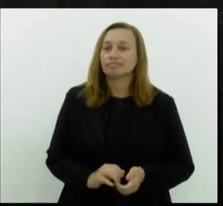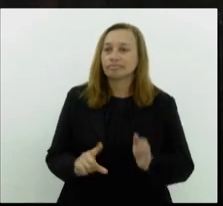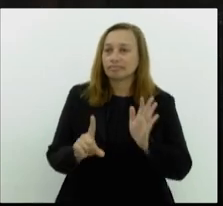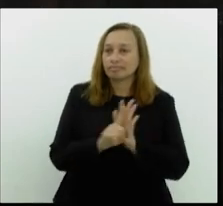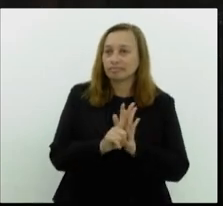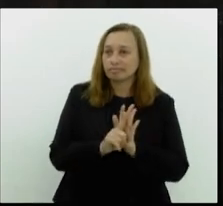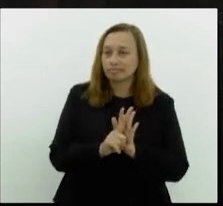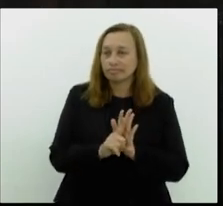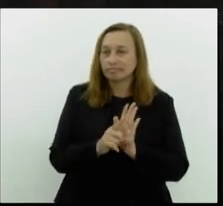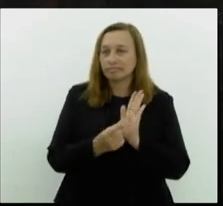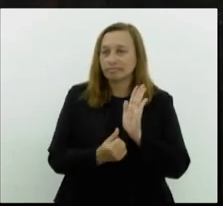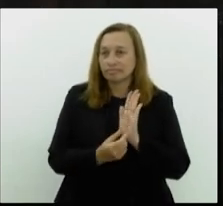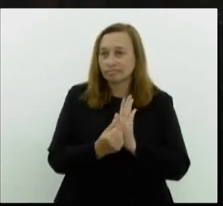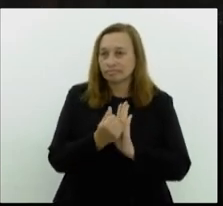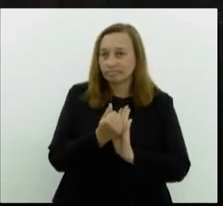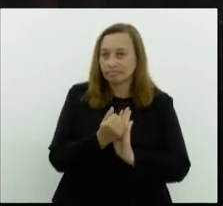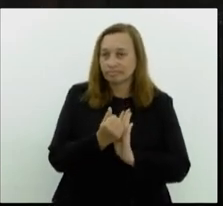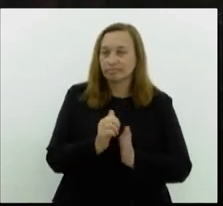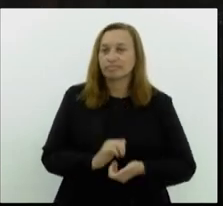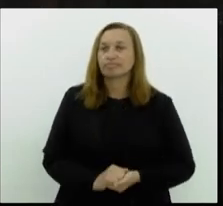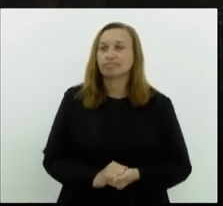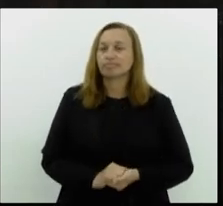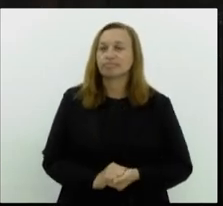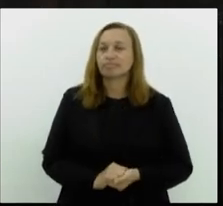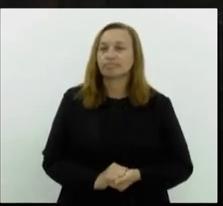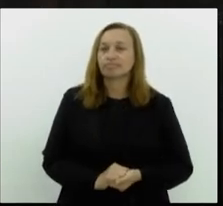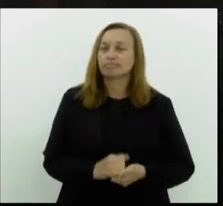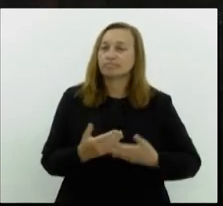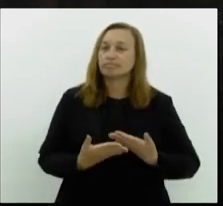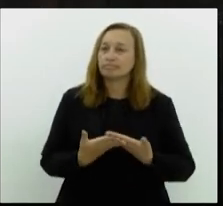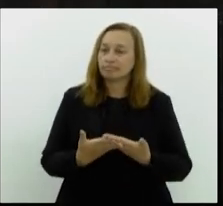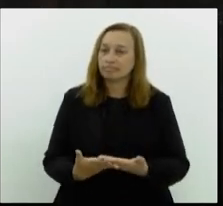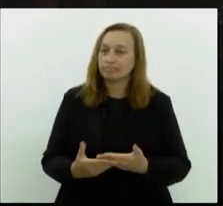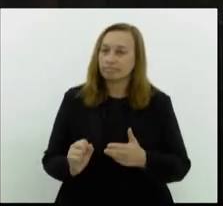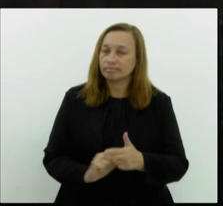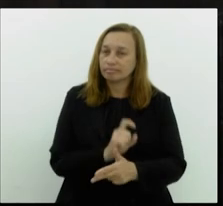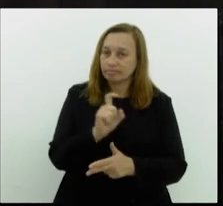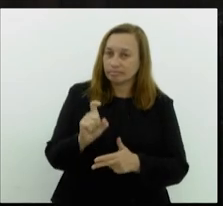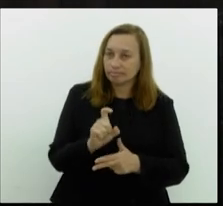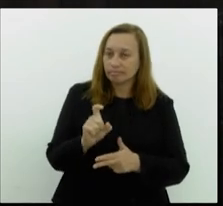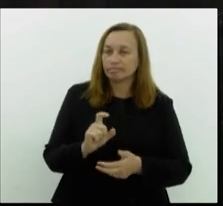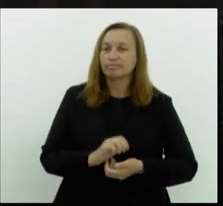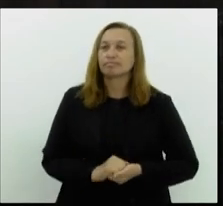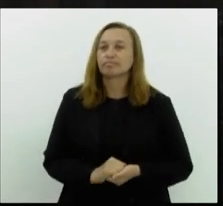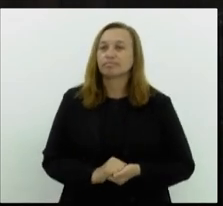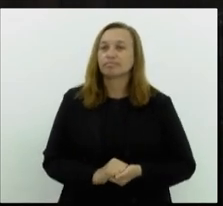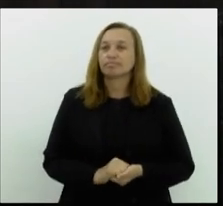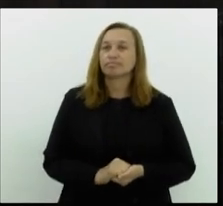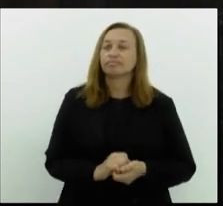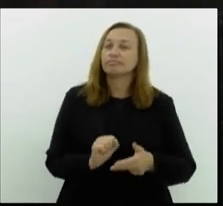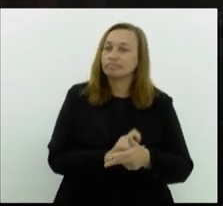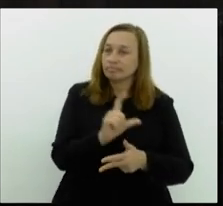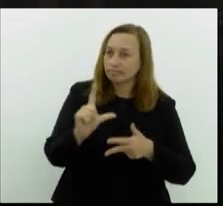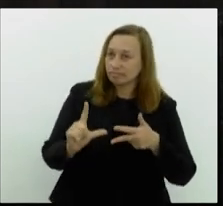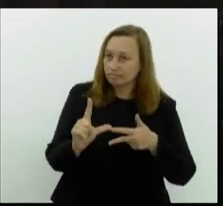diretrizes orçamentárias encaminhada ao Poder Legislativo exatamente